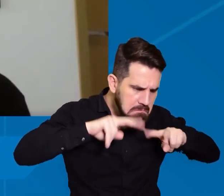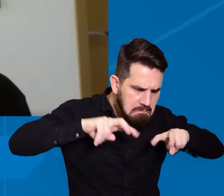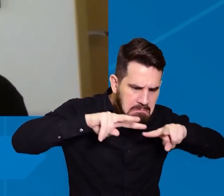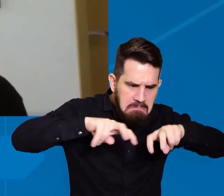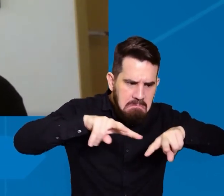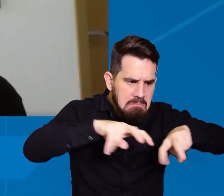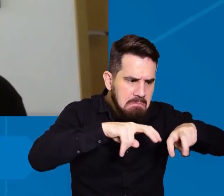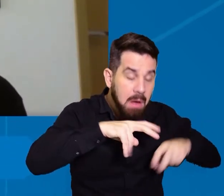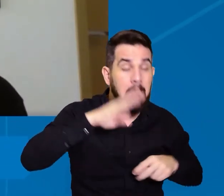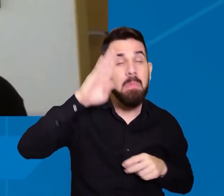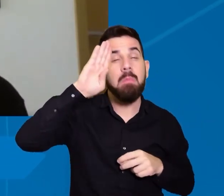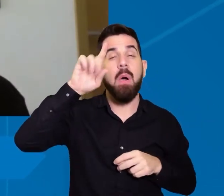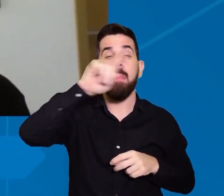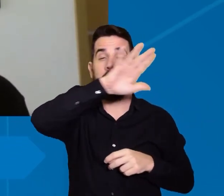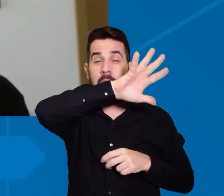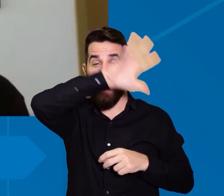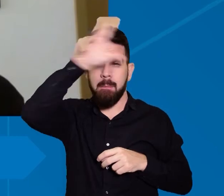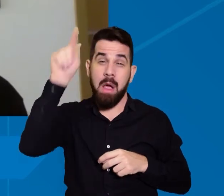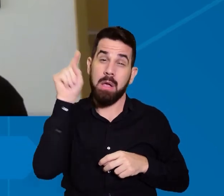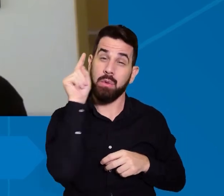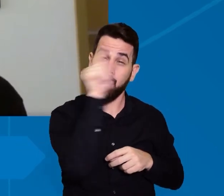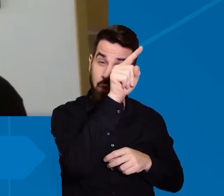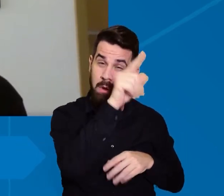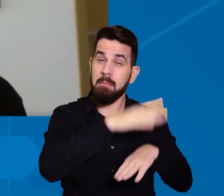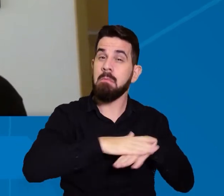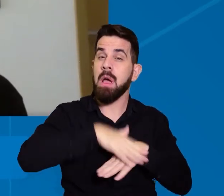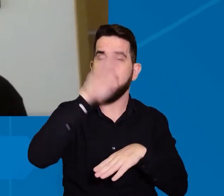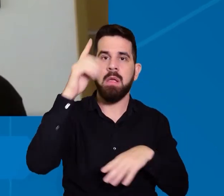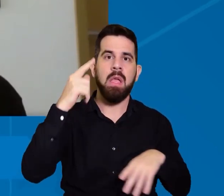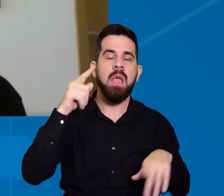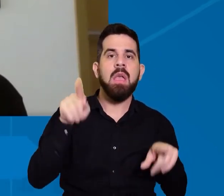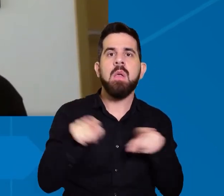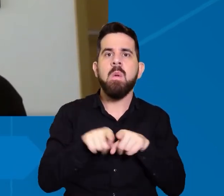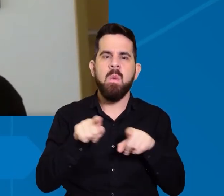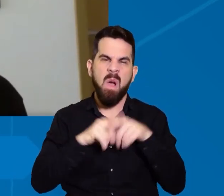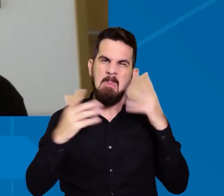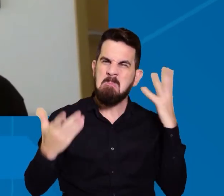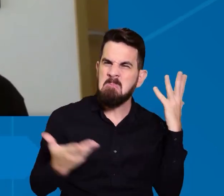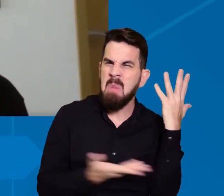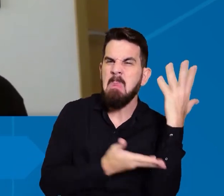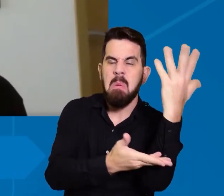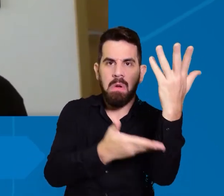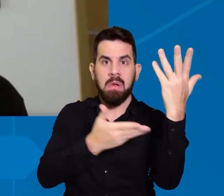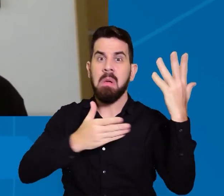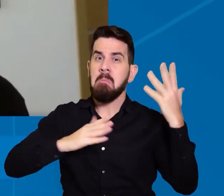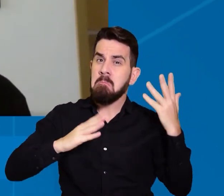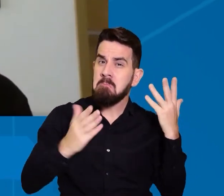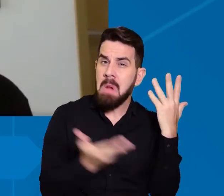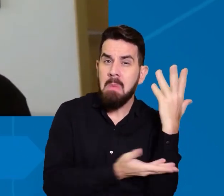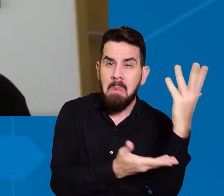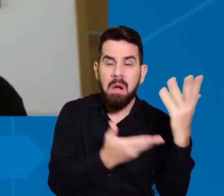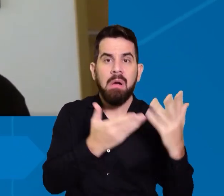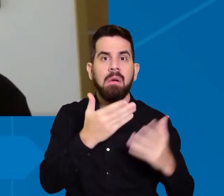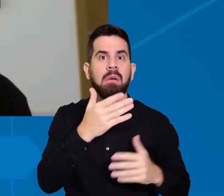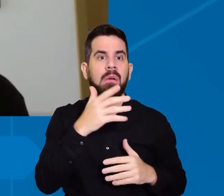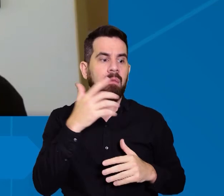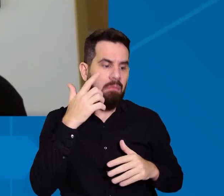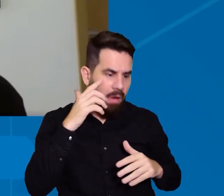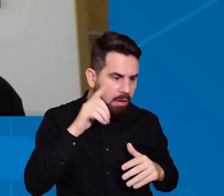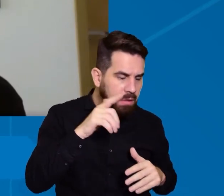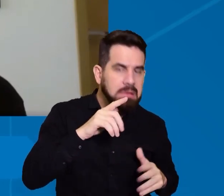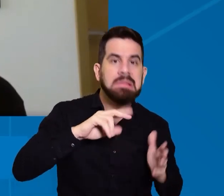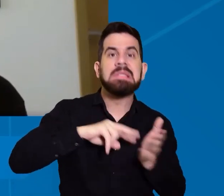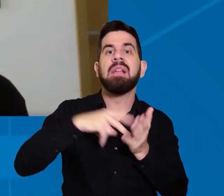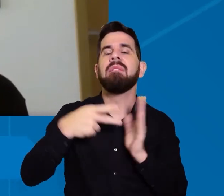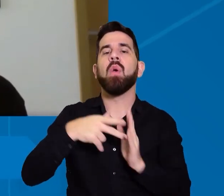principalmente na Amazônia existe muito essa relação de especulação da terra então você desmata só para garantir que existe